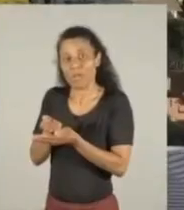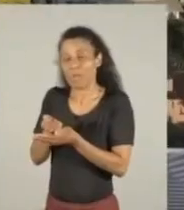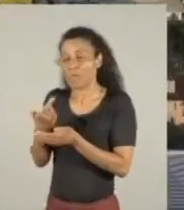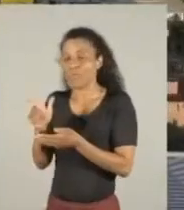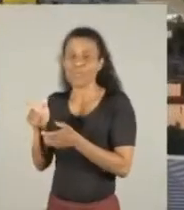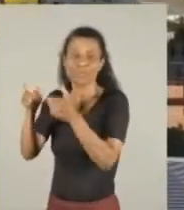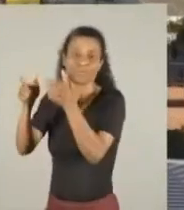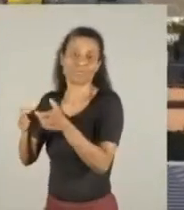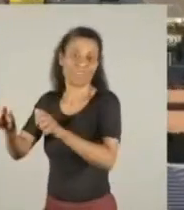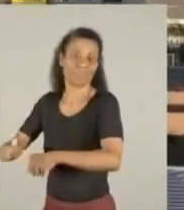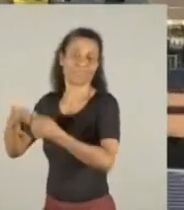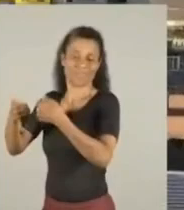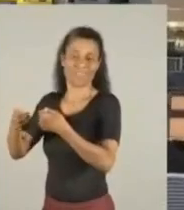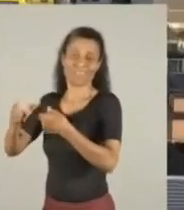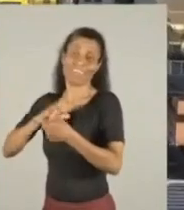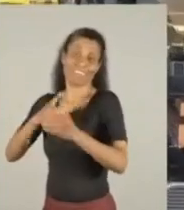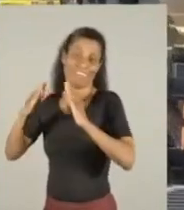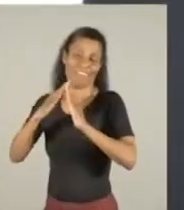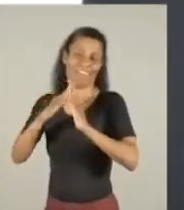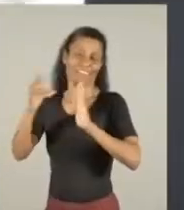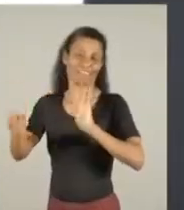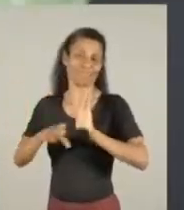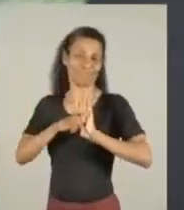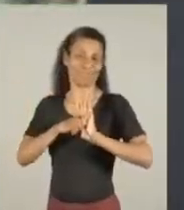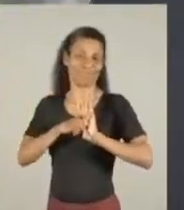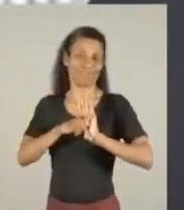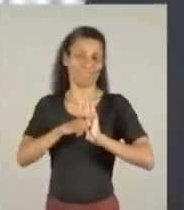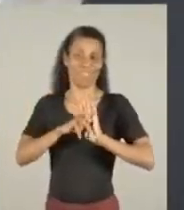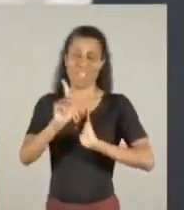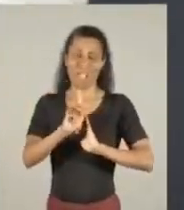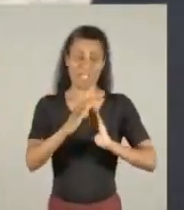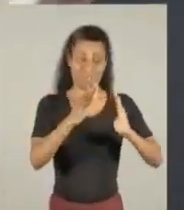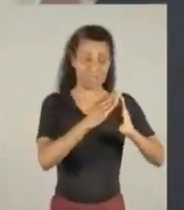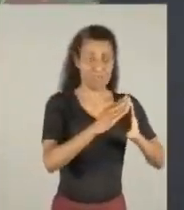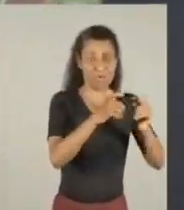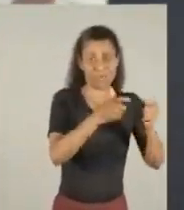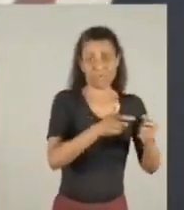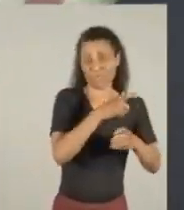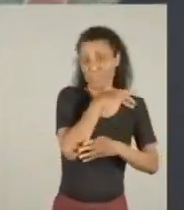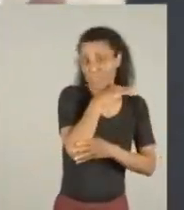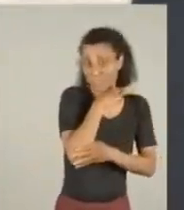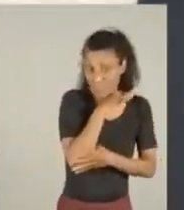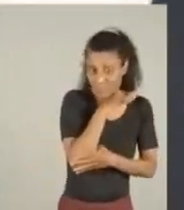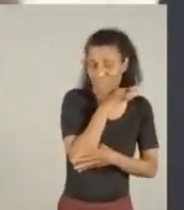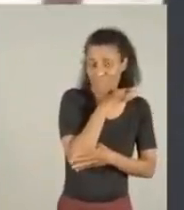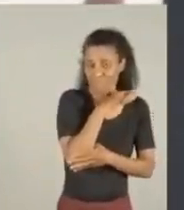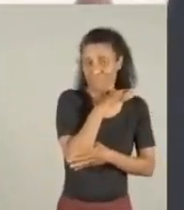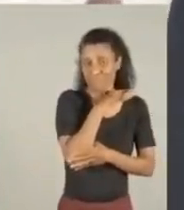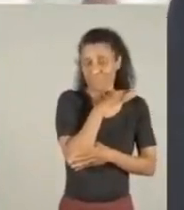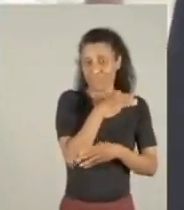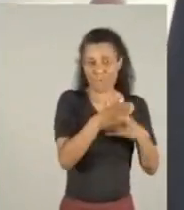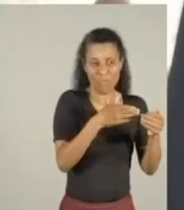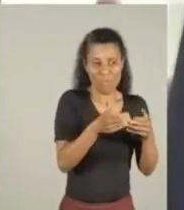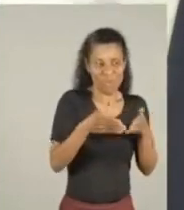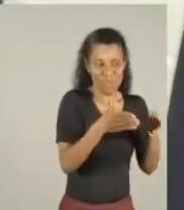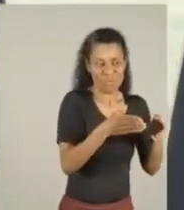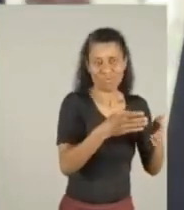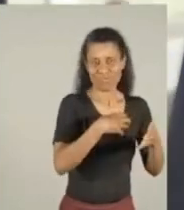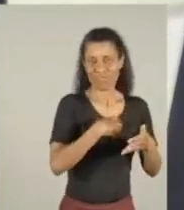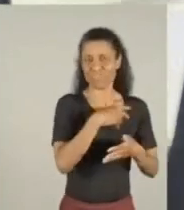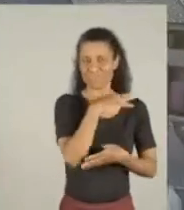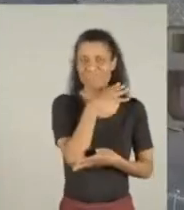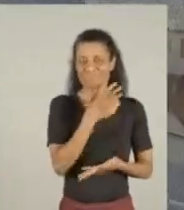entende melhor e passa a ter a sua residência. Então, deixa de morar num lugar inóspito, morar no leito, numa rua,